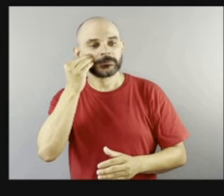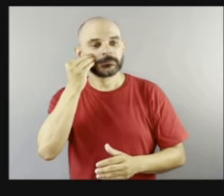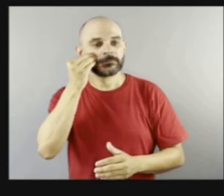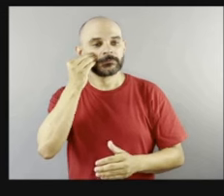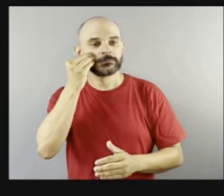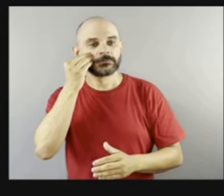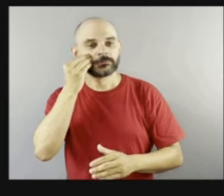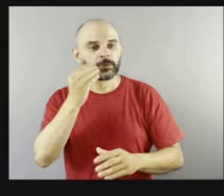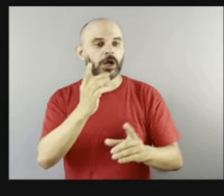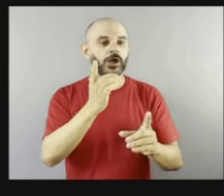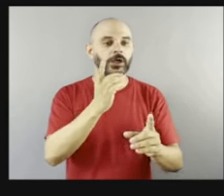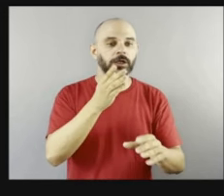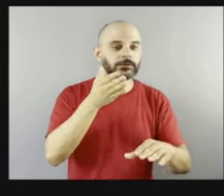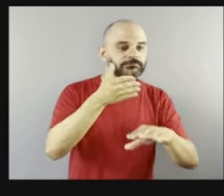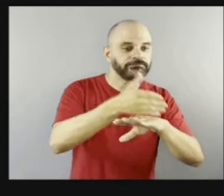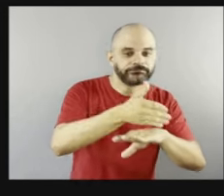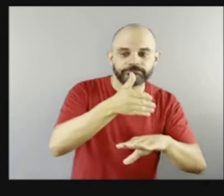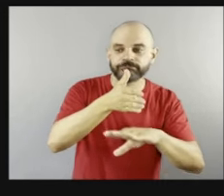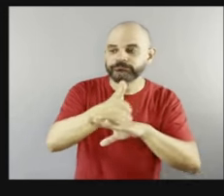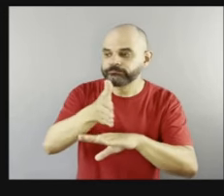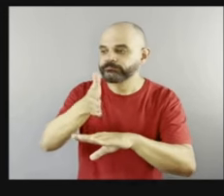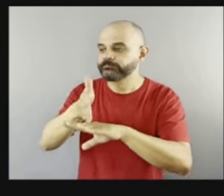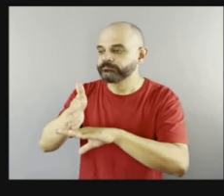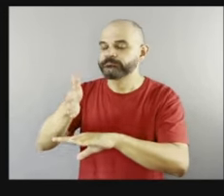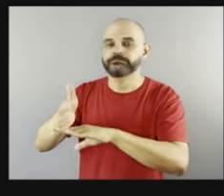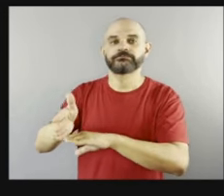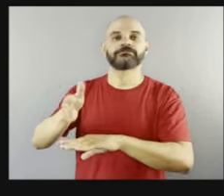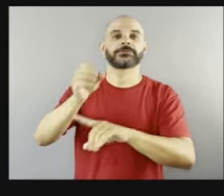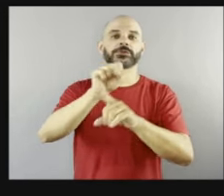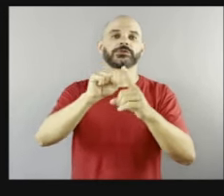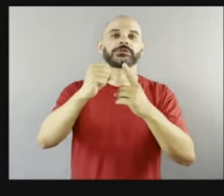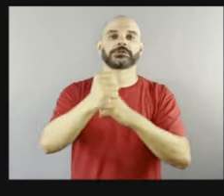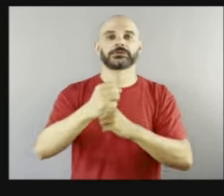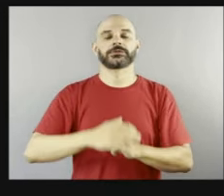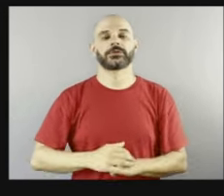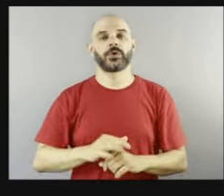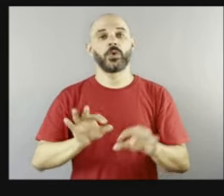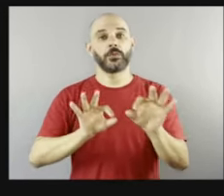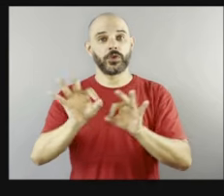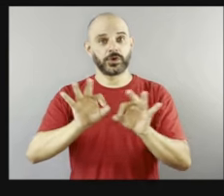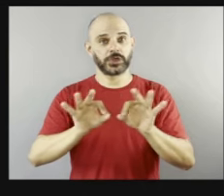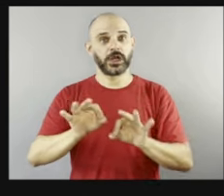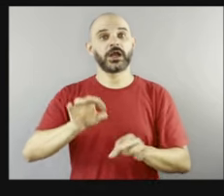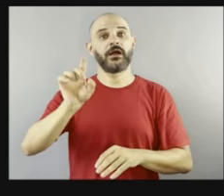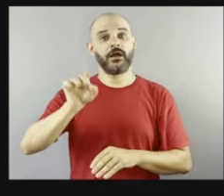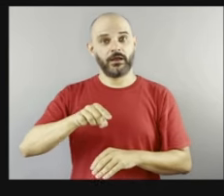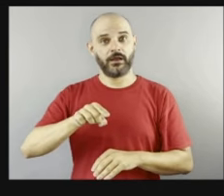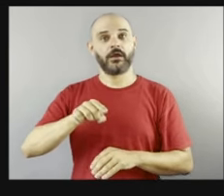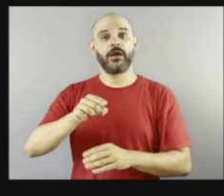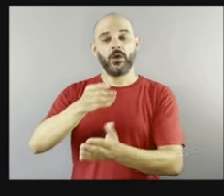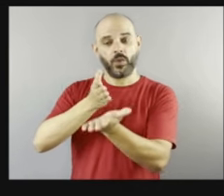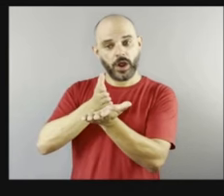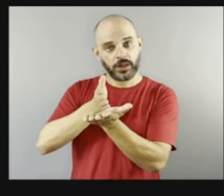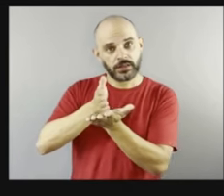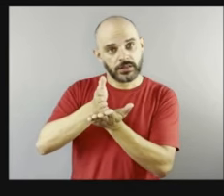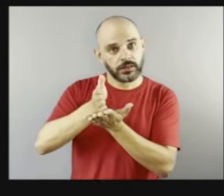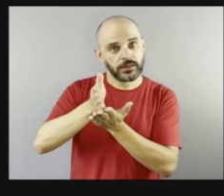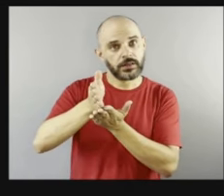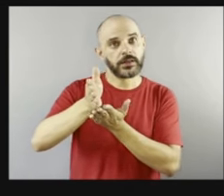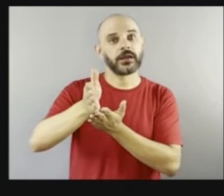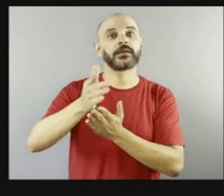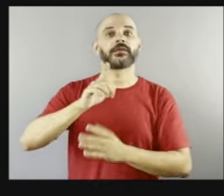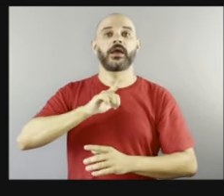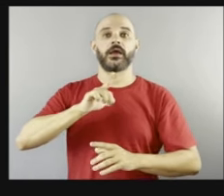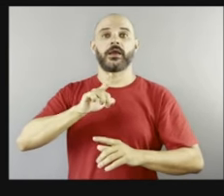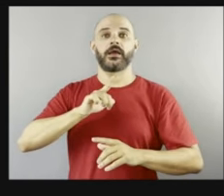dentro da sociedade. Então, o projeto é uma trajetória onde ela começa com essa imagem aí, ela